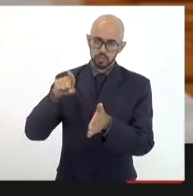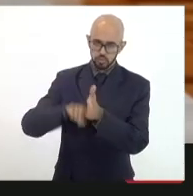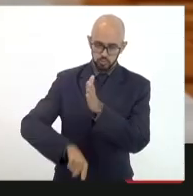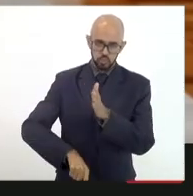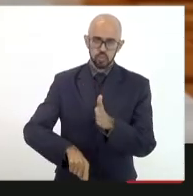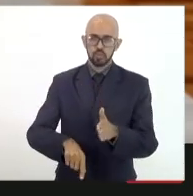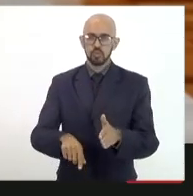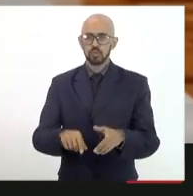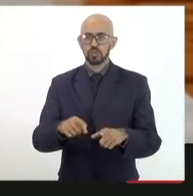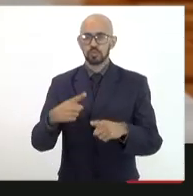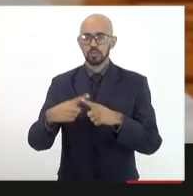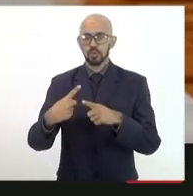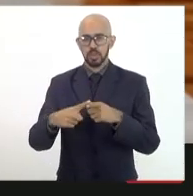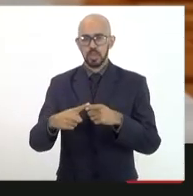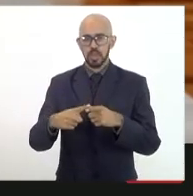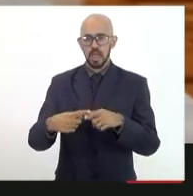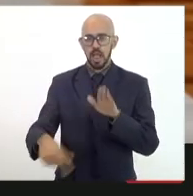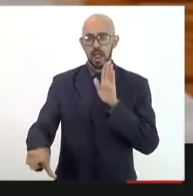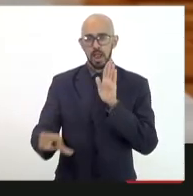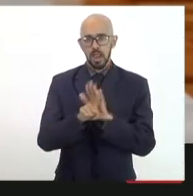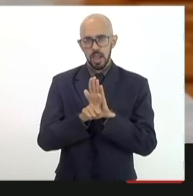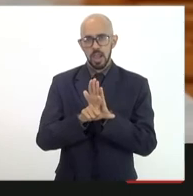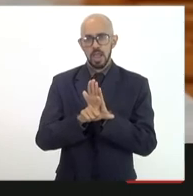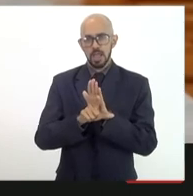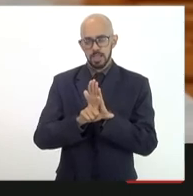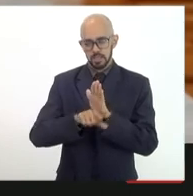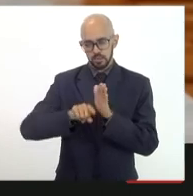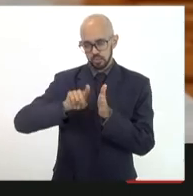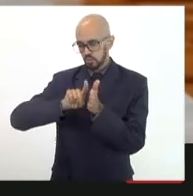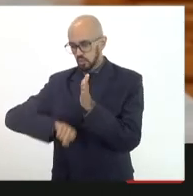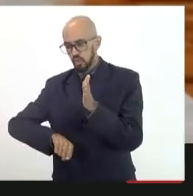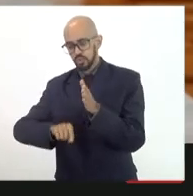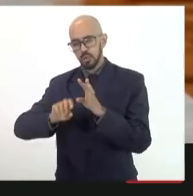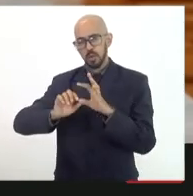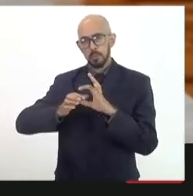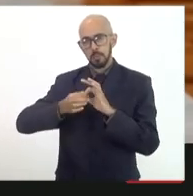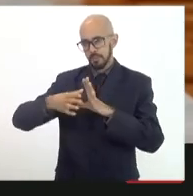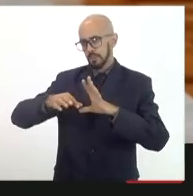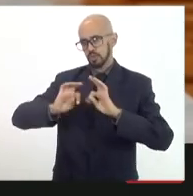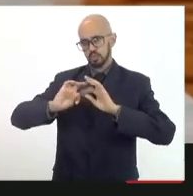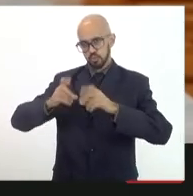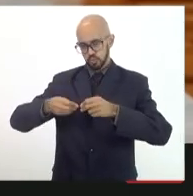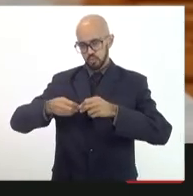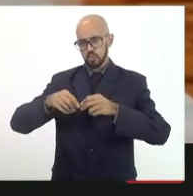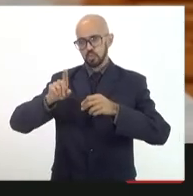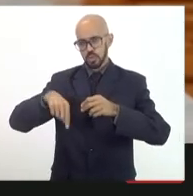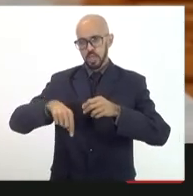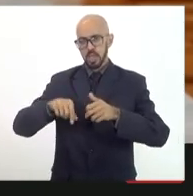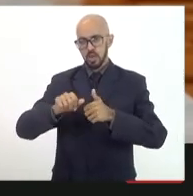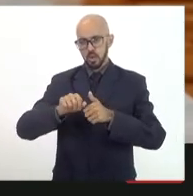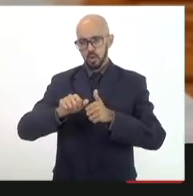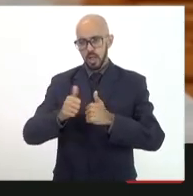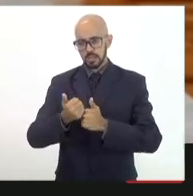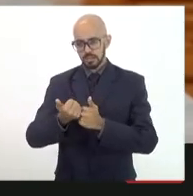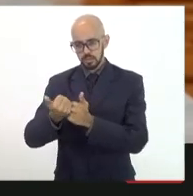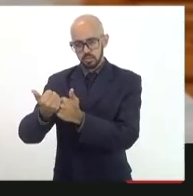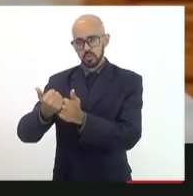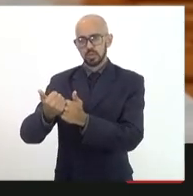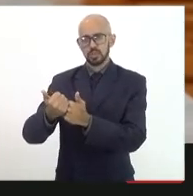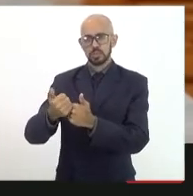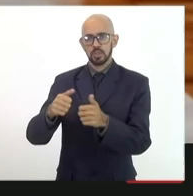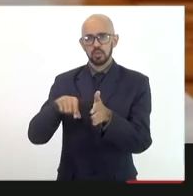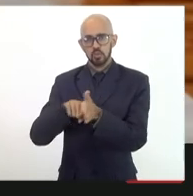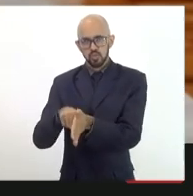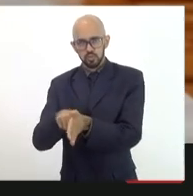porque a legislação do abatimento permite tudo permite consultoria e assessoria para vocês terem uma ideia